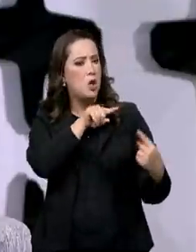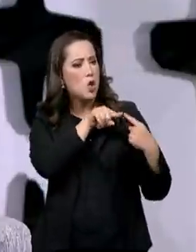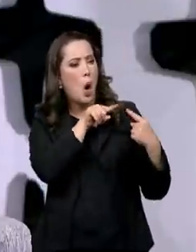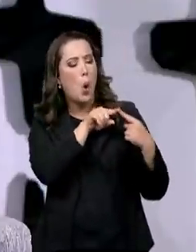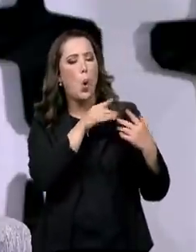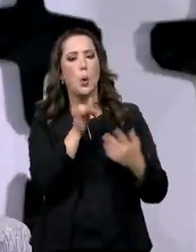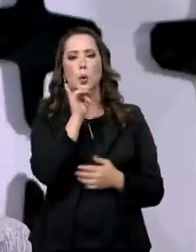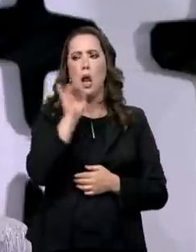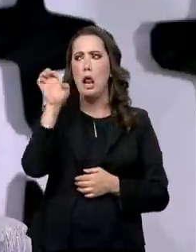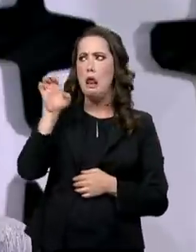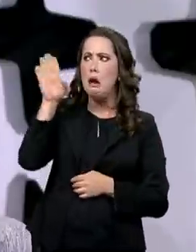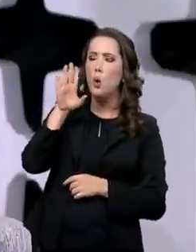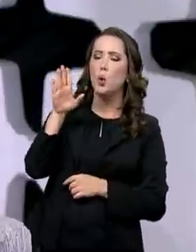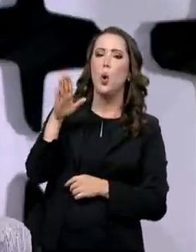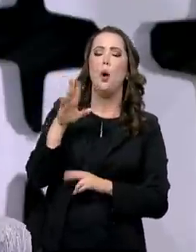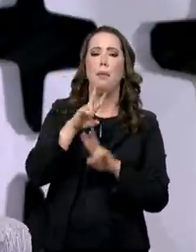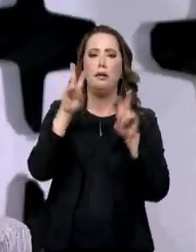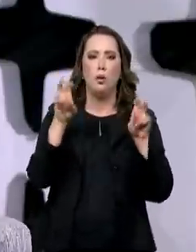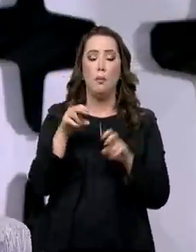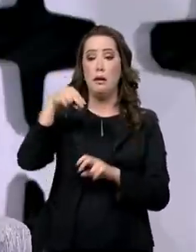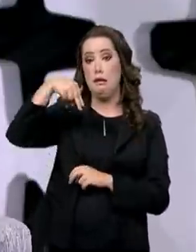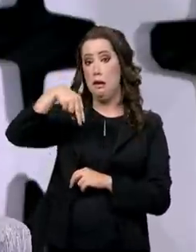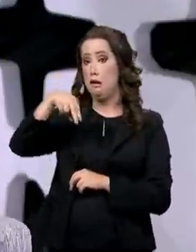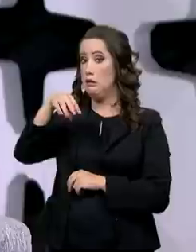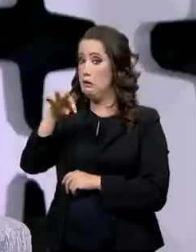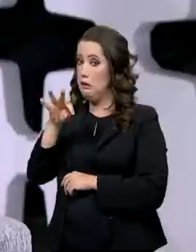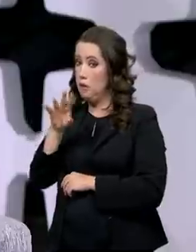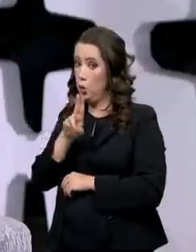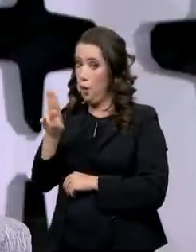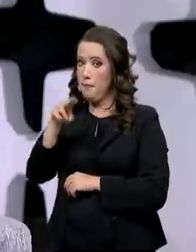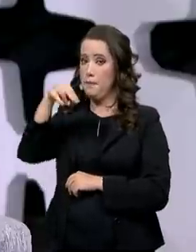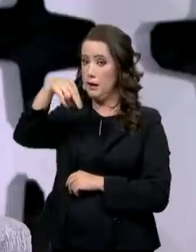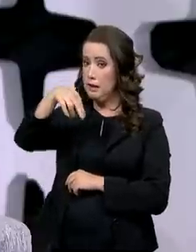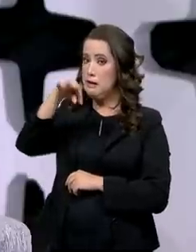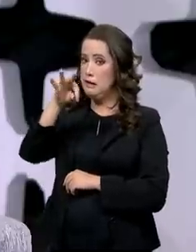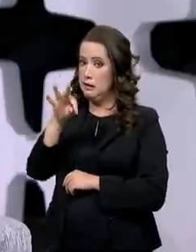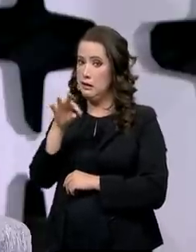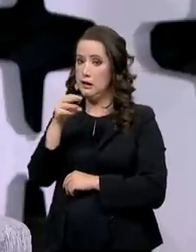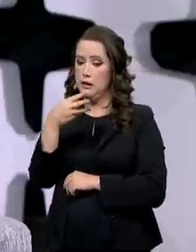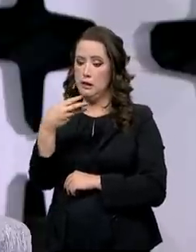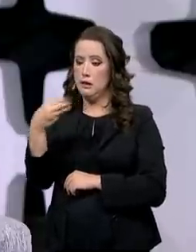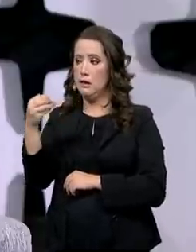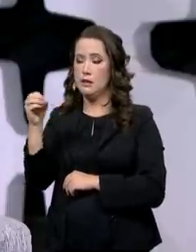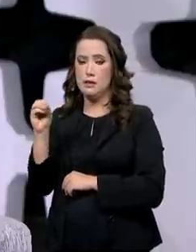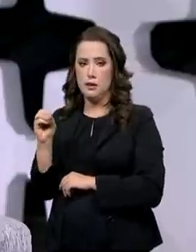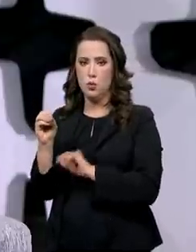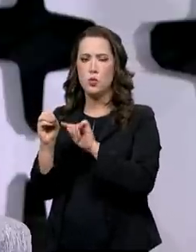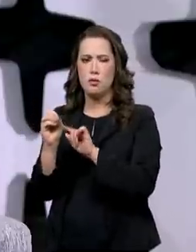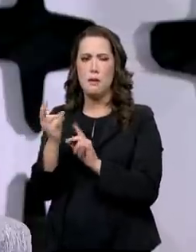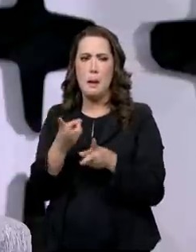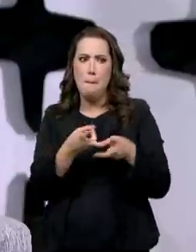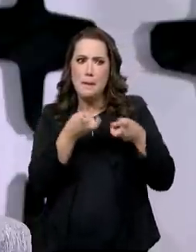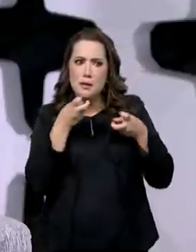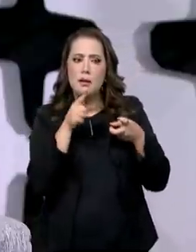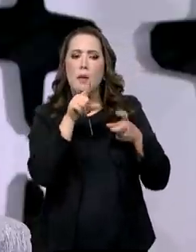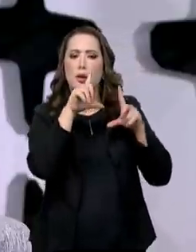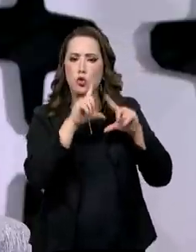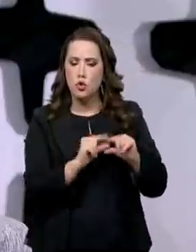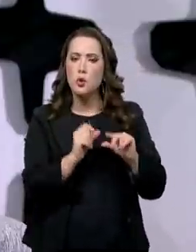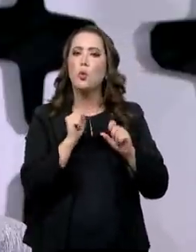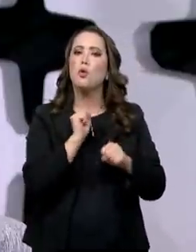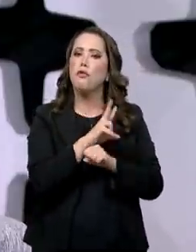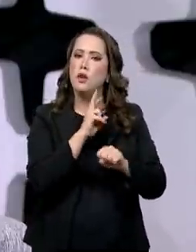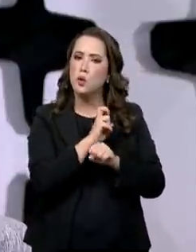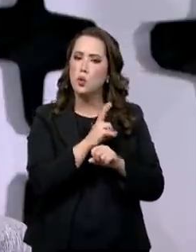eles chamam na Europa de NT300, que agora eles estão verificando que reduz a carga viral exatamente como o Brasil fez e